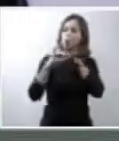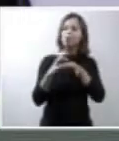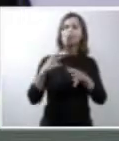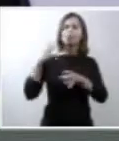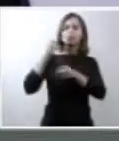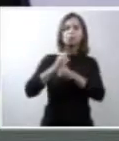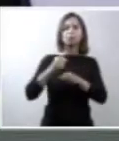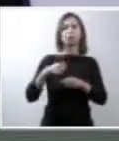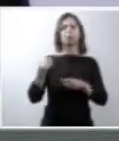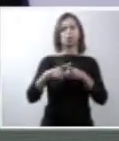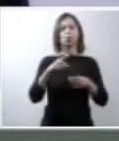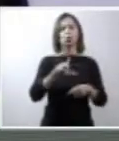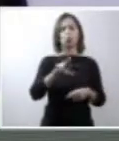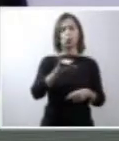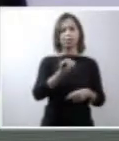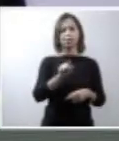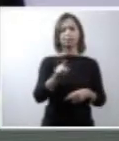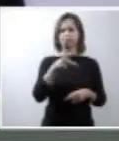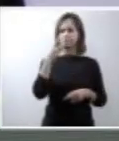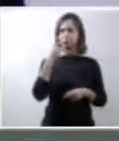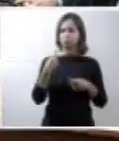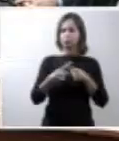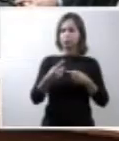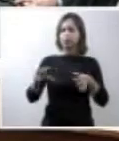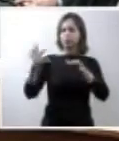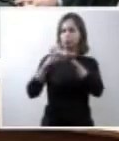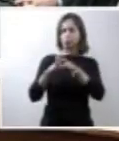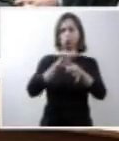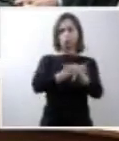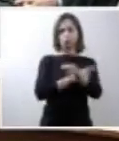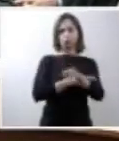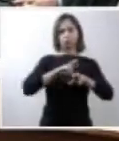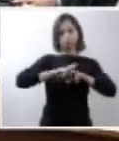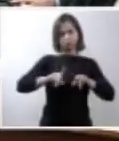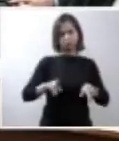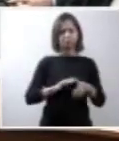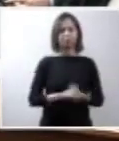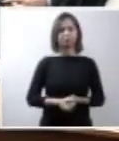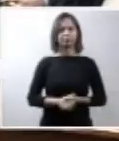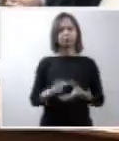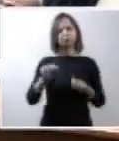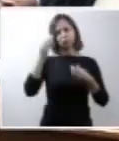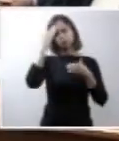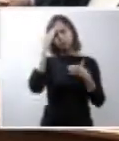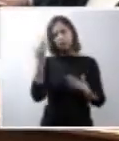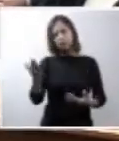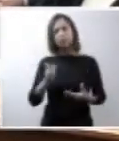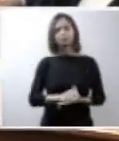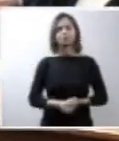Barroso, o somatório de forças distintas. Muito obrigado, senhora.